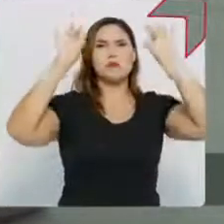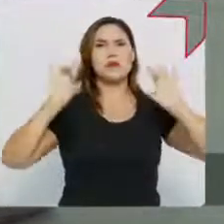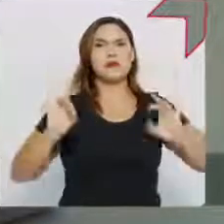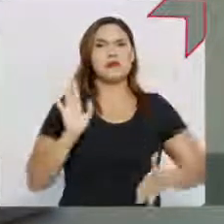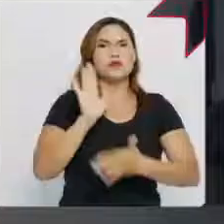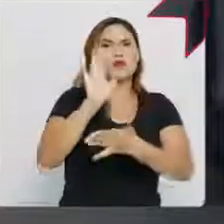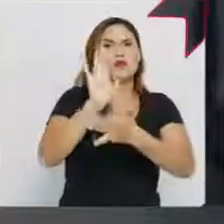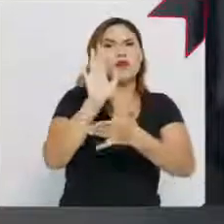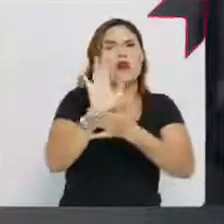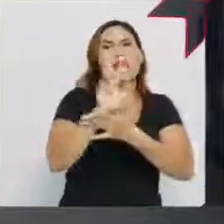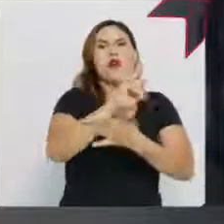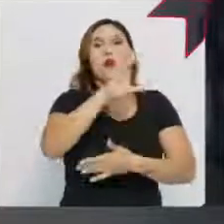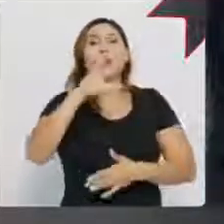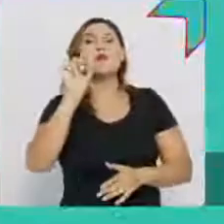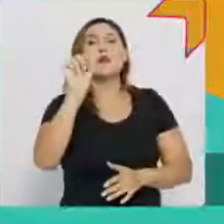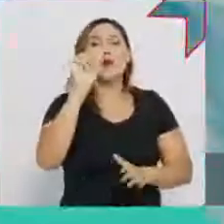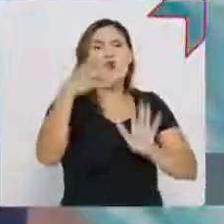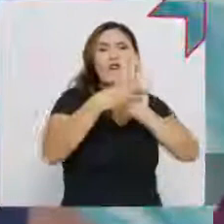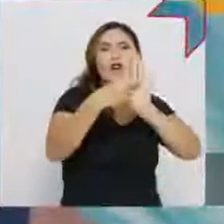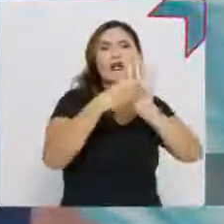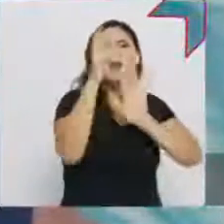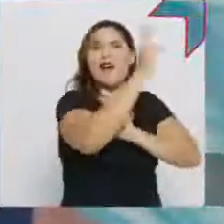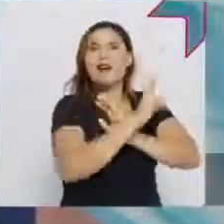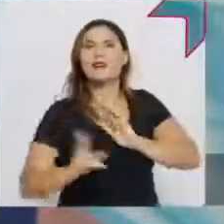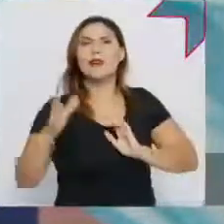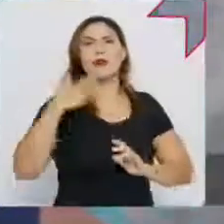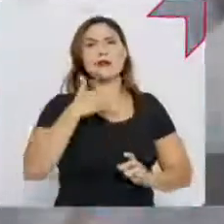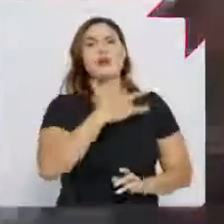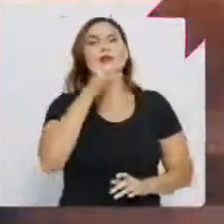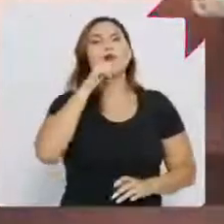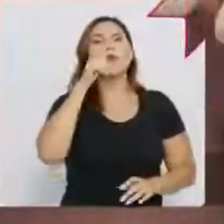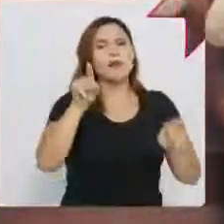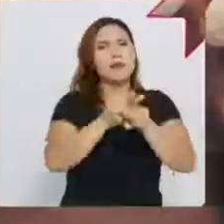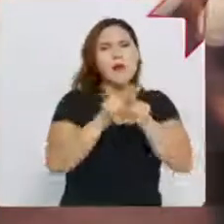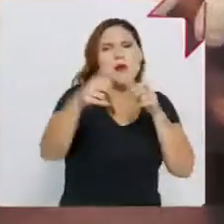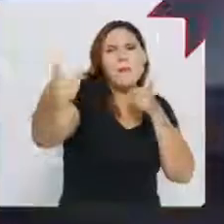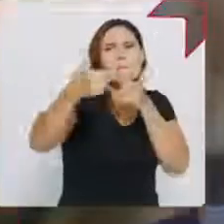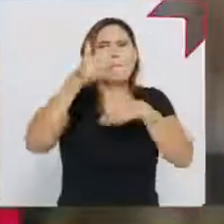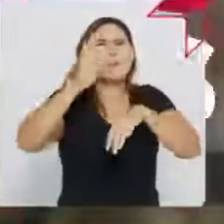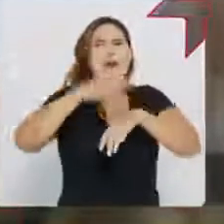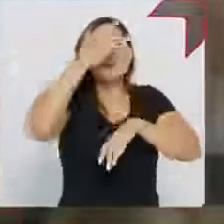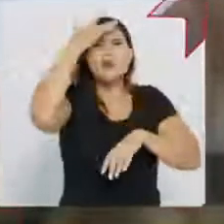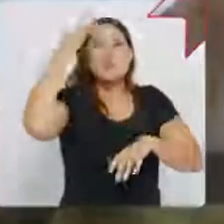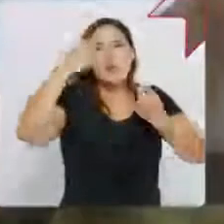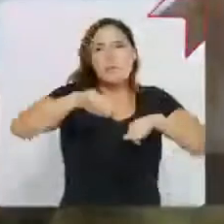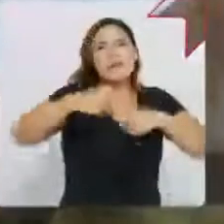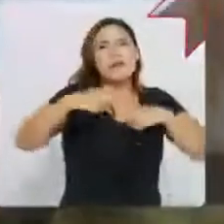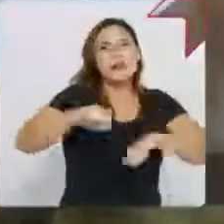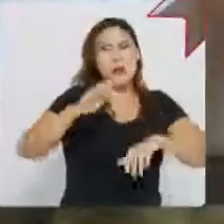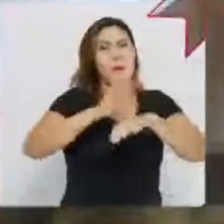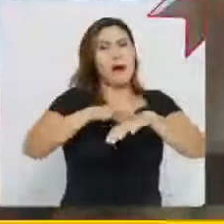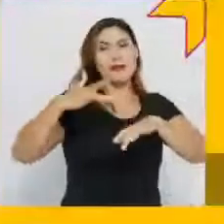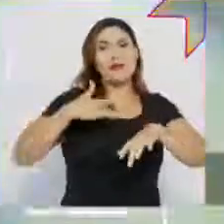referência regional na saúde da mulher. Zé também vai levar a saúde para mais perto de quem mais precisa, com o programa Mais Saúde para Todos.